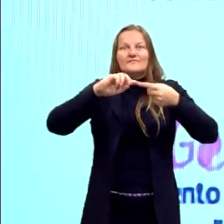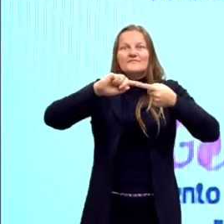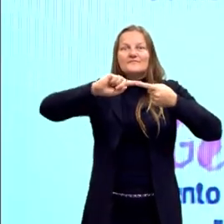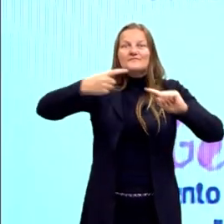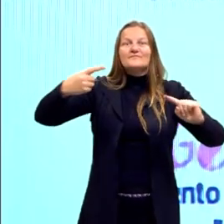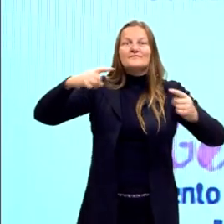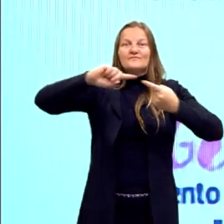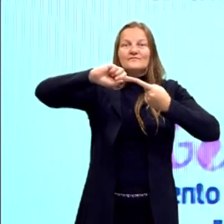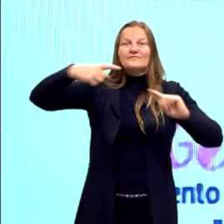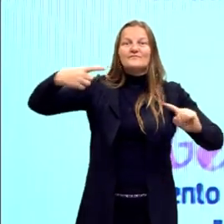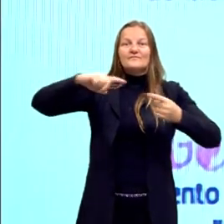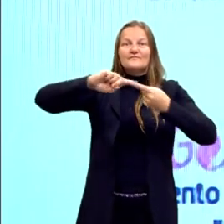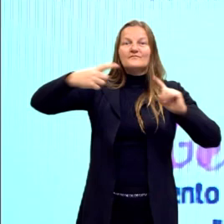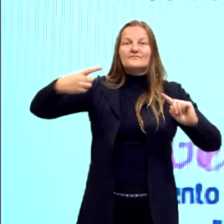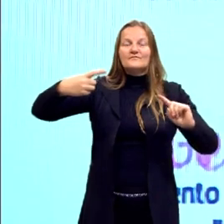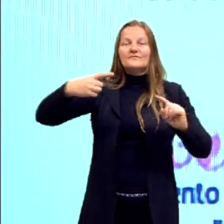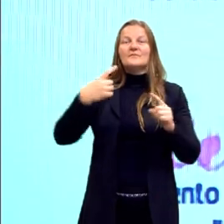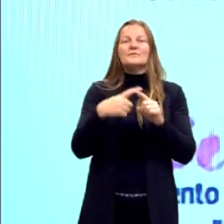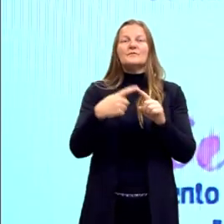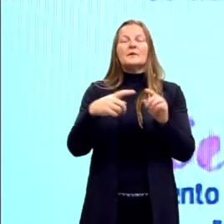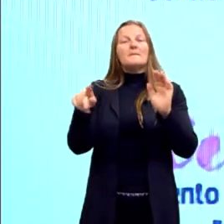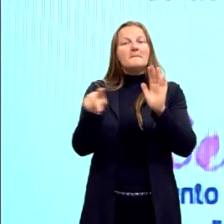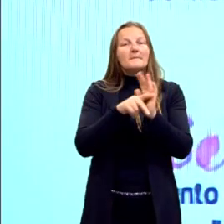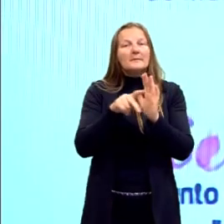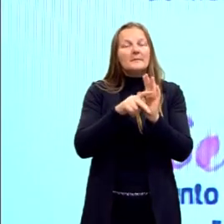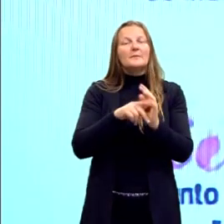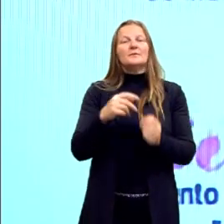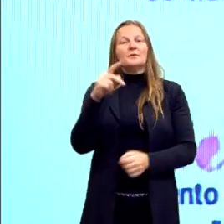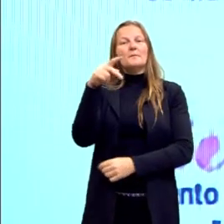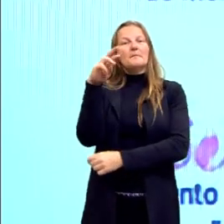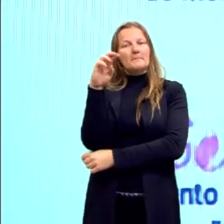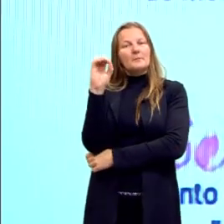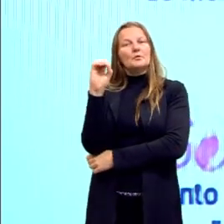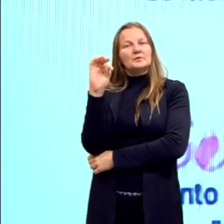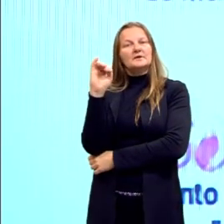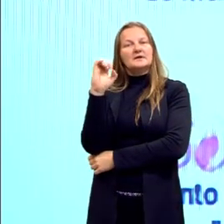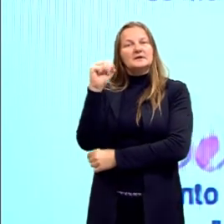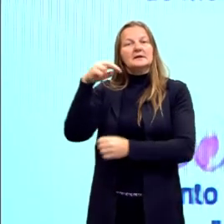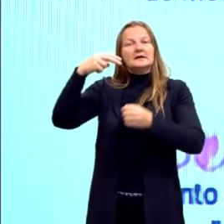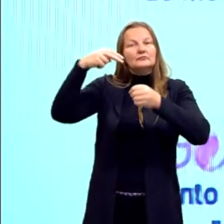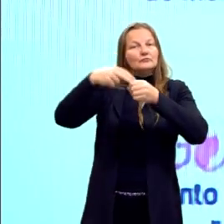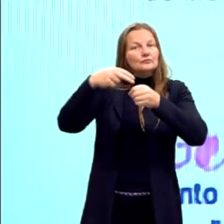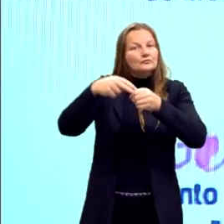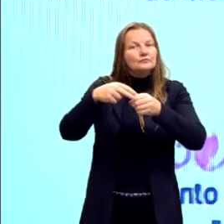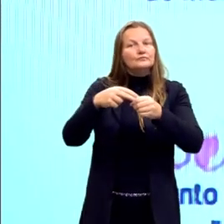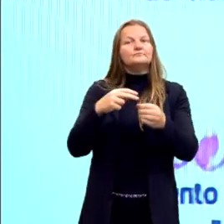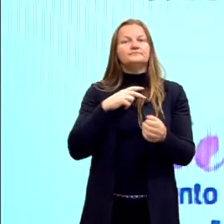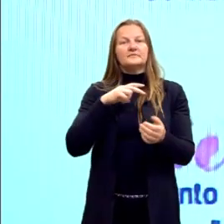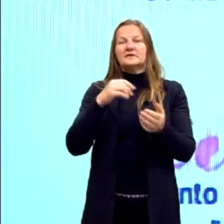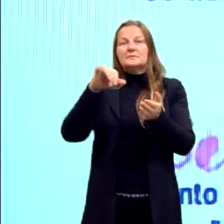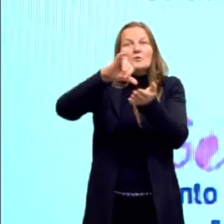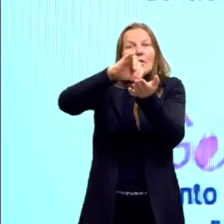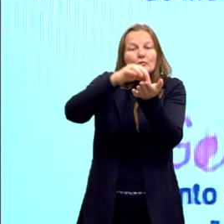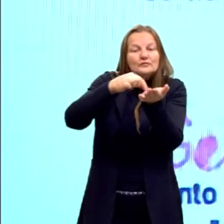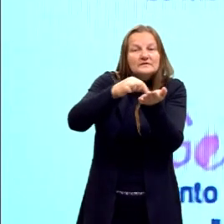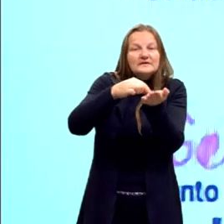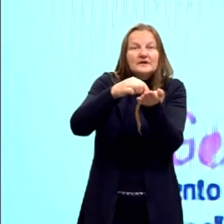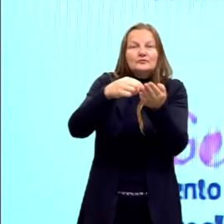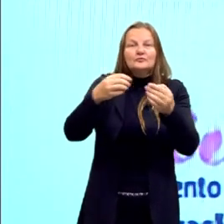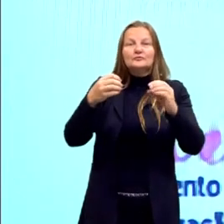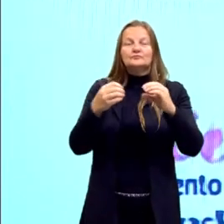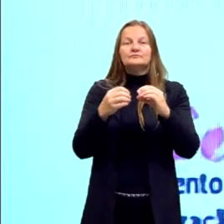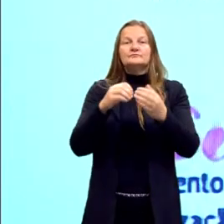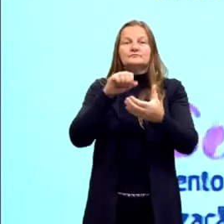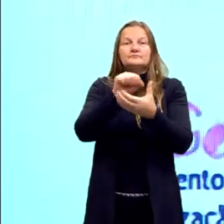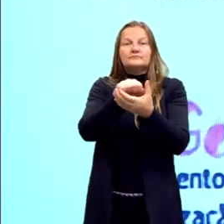produzir proteínas. Depois nós temos o núcleo, que é o local onde os cromossomos ficam